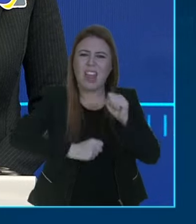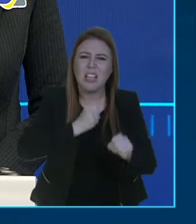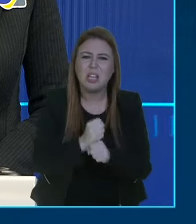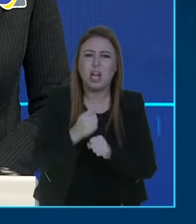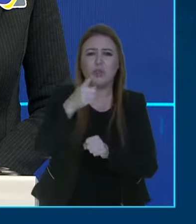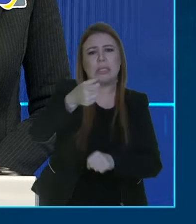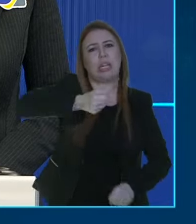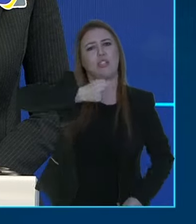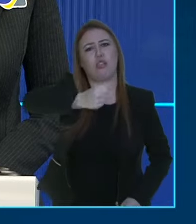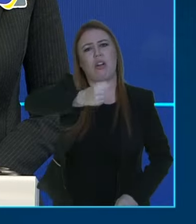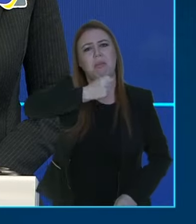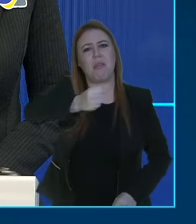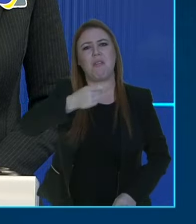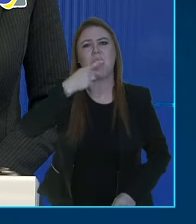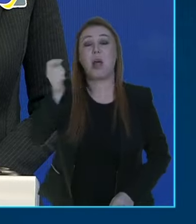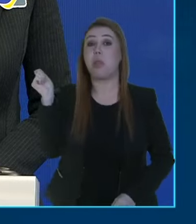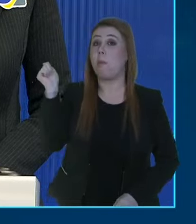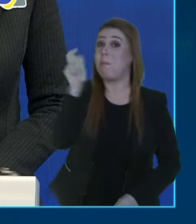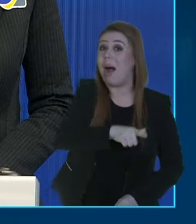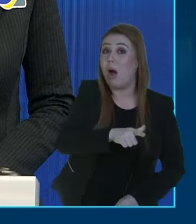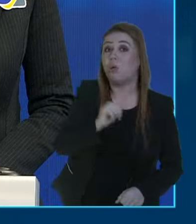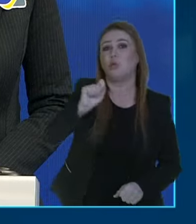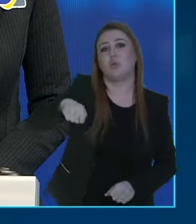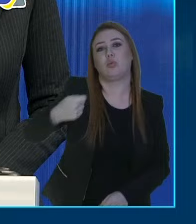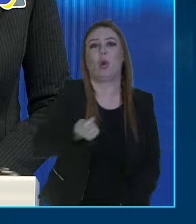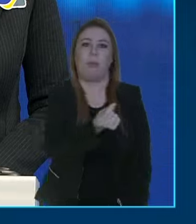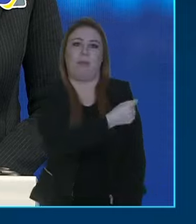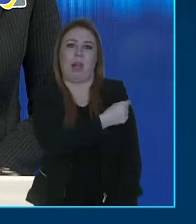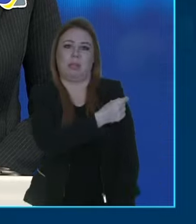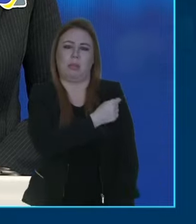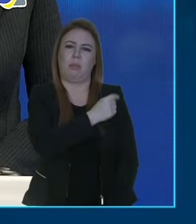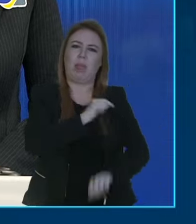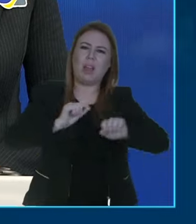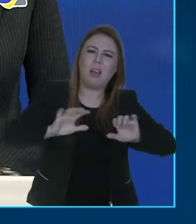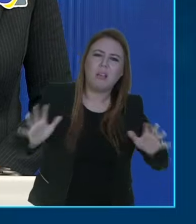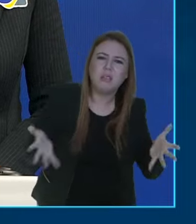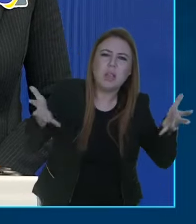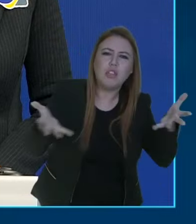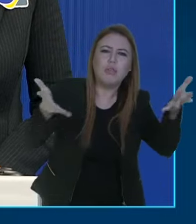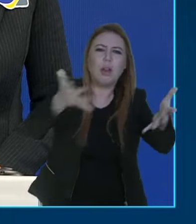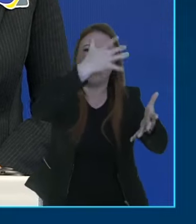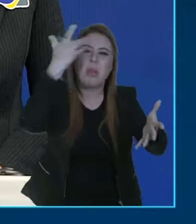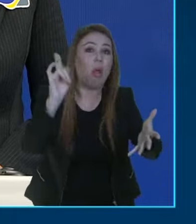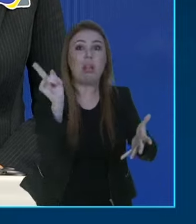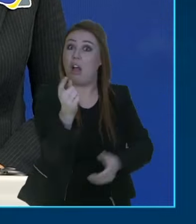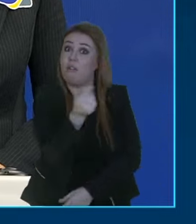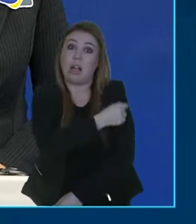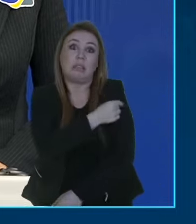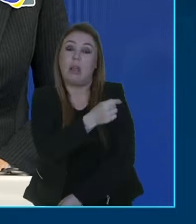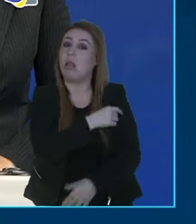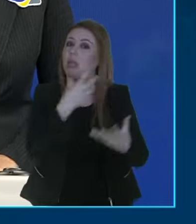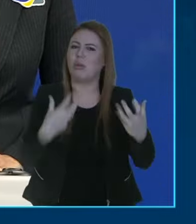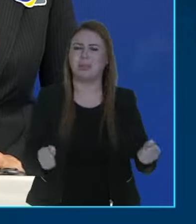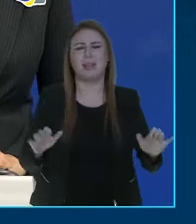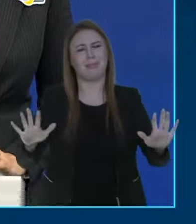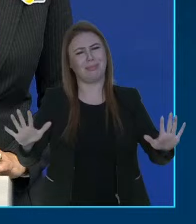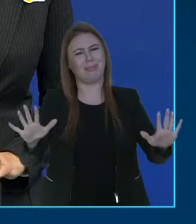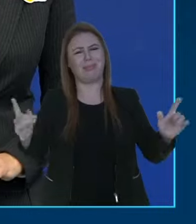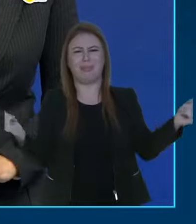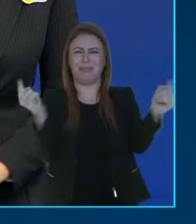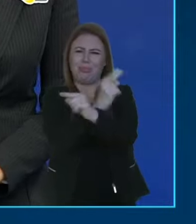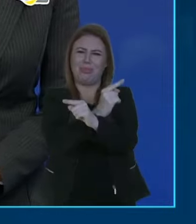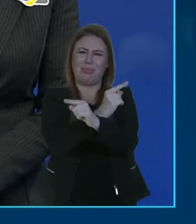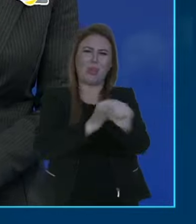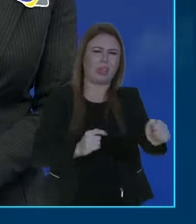desmerecendo as vacinas, incentivando as pessoas a não se vacinarem. Queria entender que contradição é essa entre o